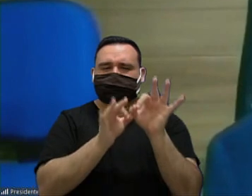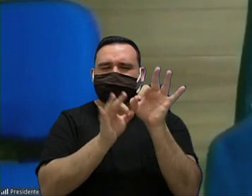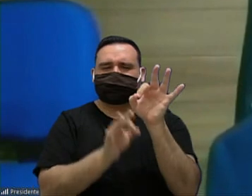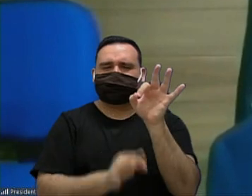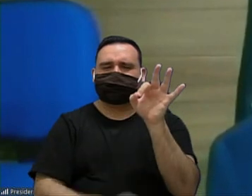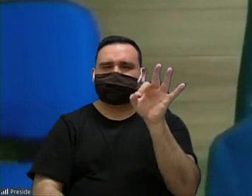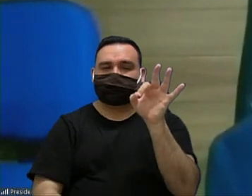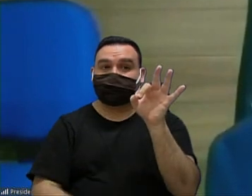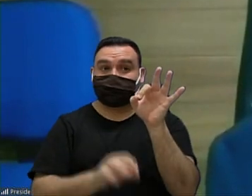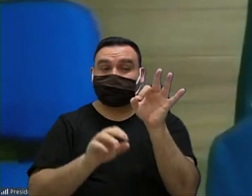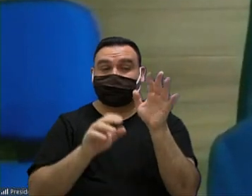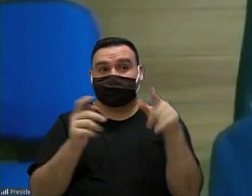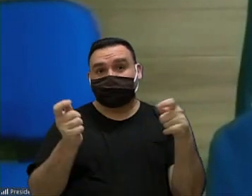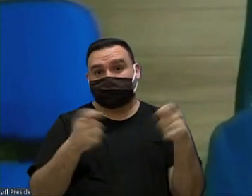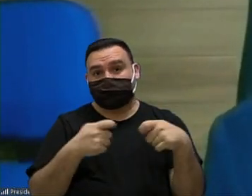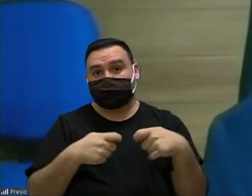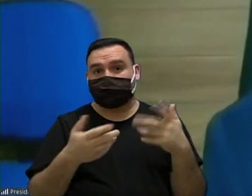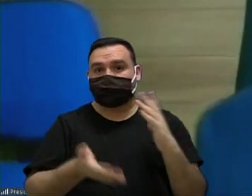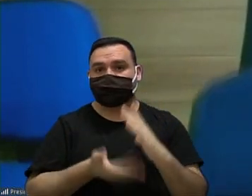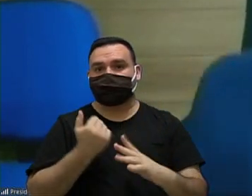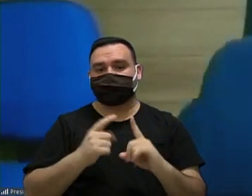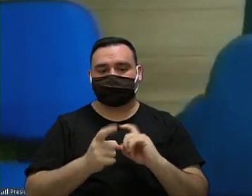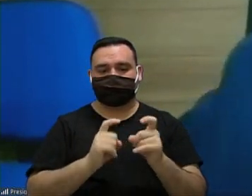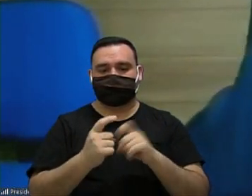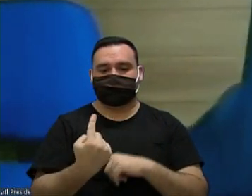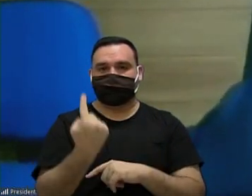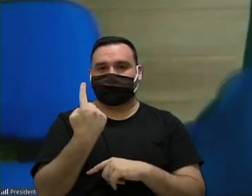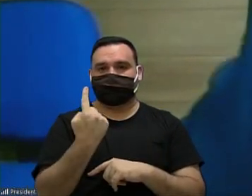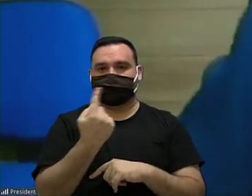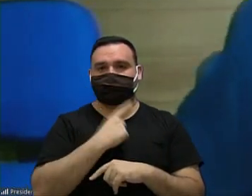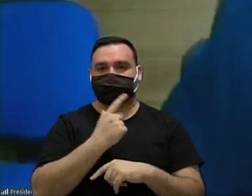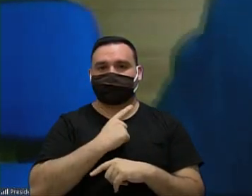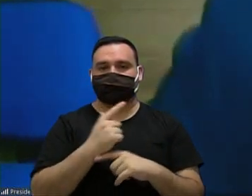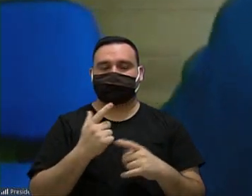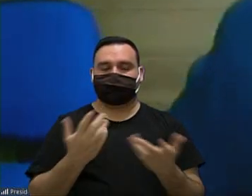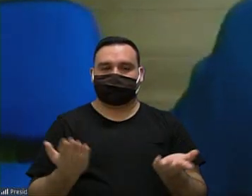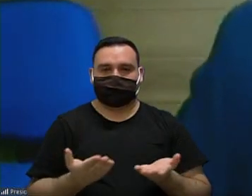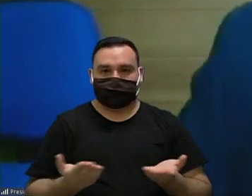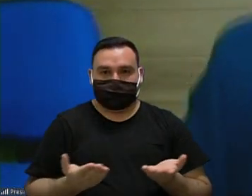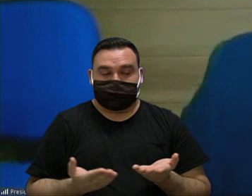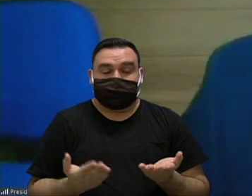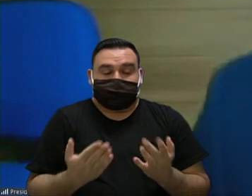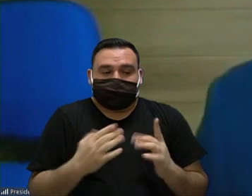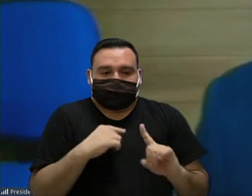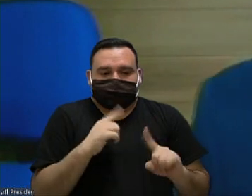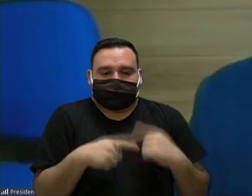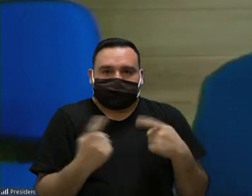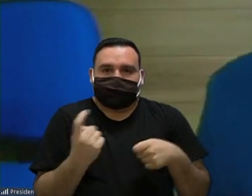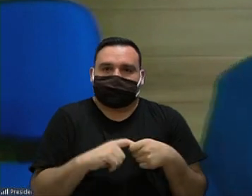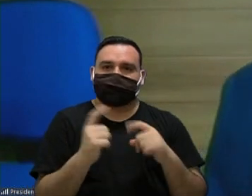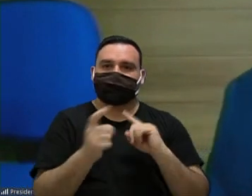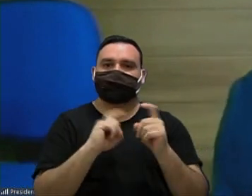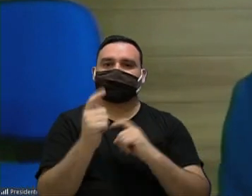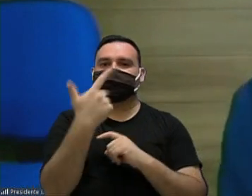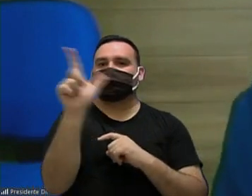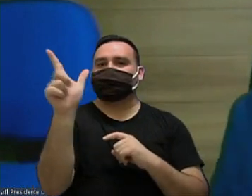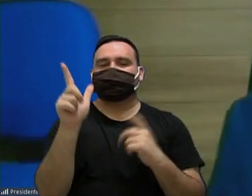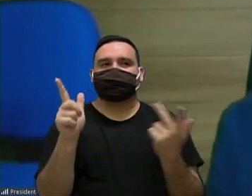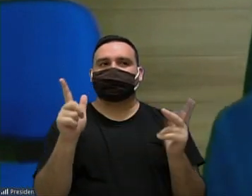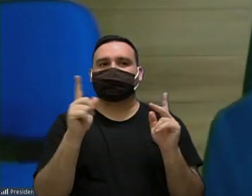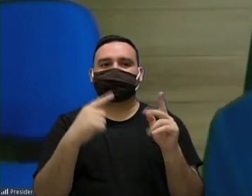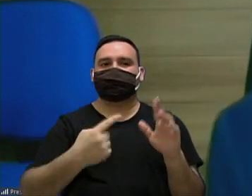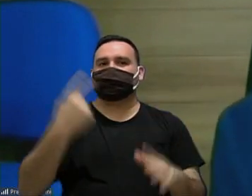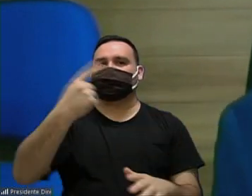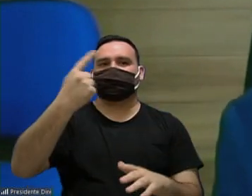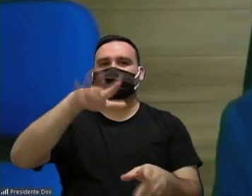se o senhor puder fazer essa retirada por uma sessão trazer as informações e eu já coloco na próxima sessão como o